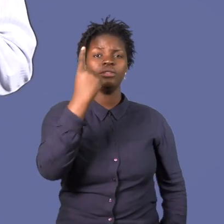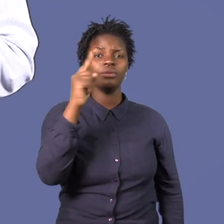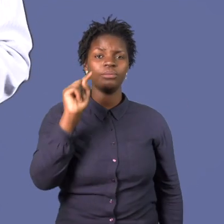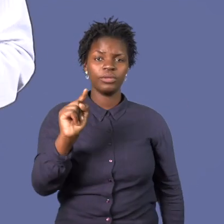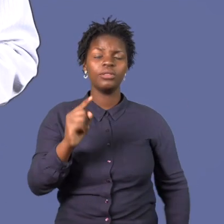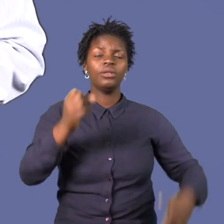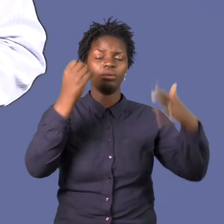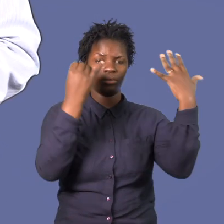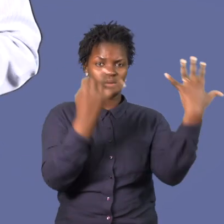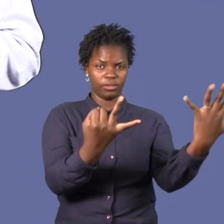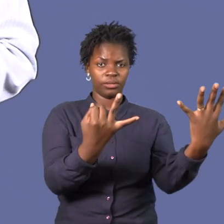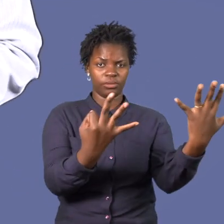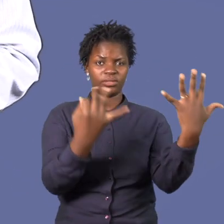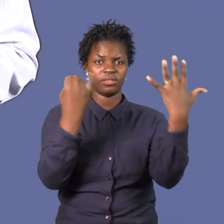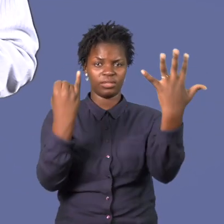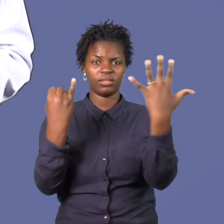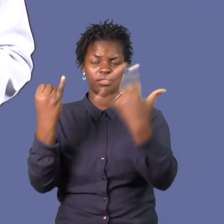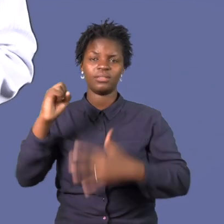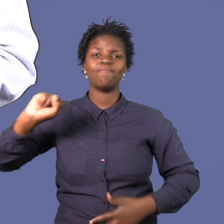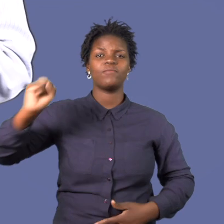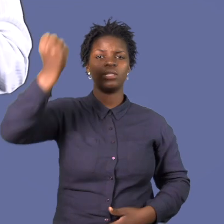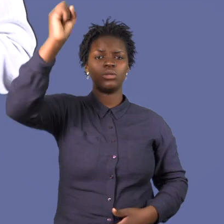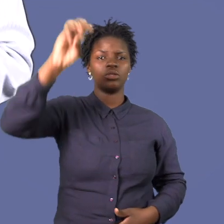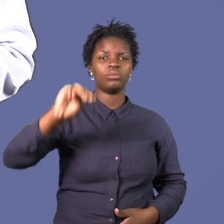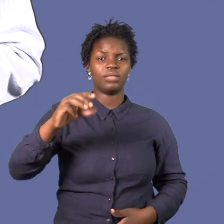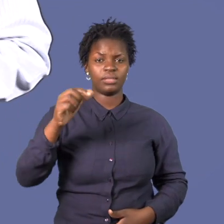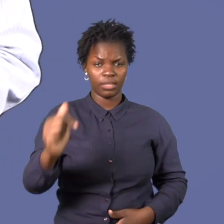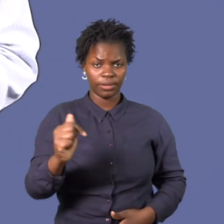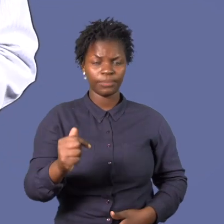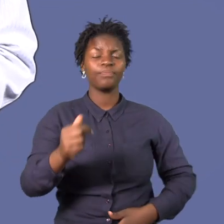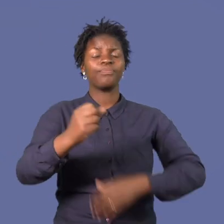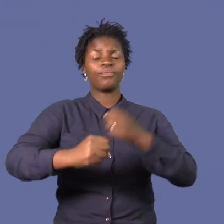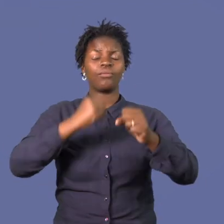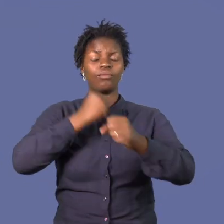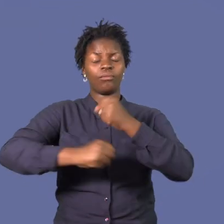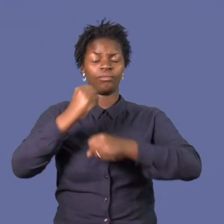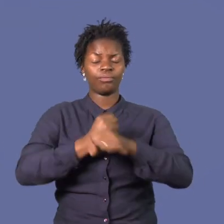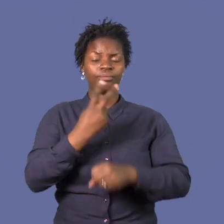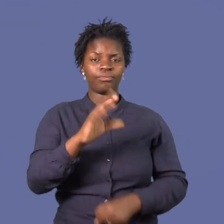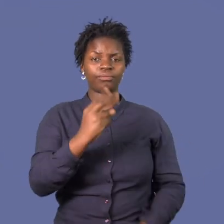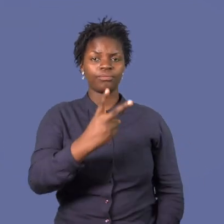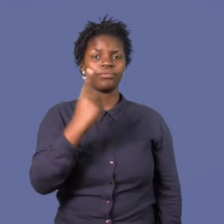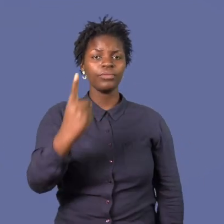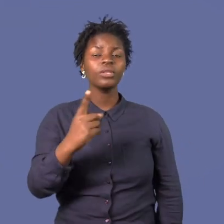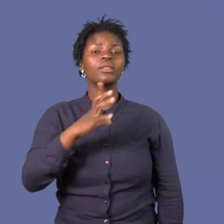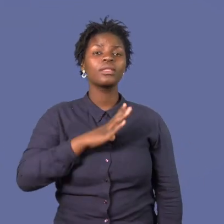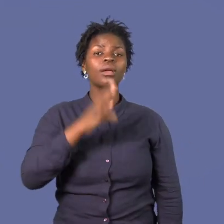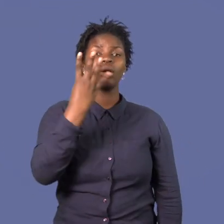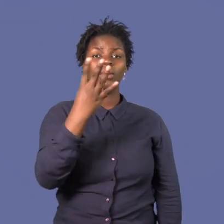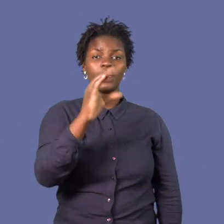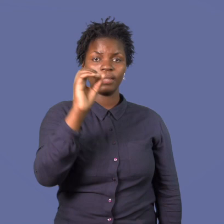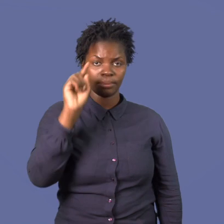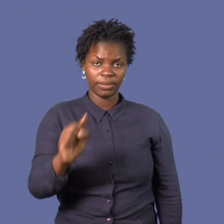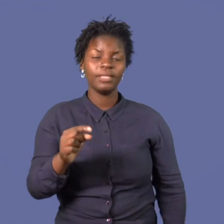% respectivamente, uma subida de 6 pontos percentuais. Mas qual é o perigo dos